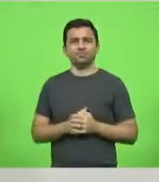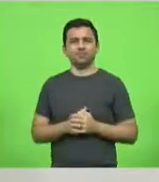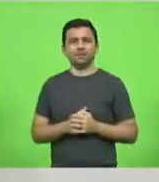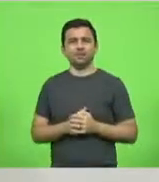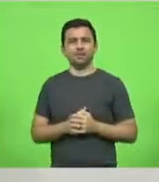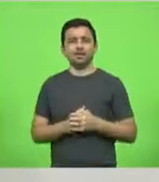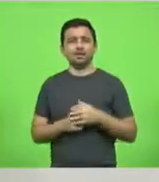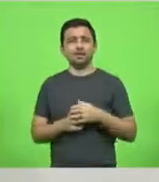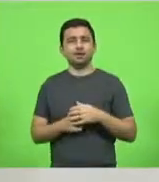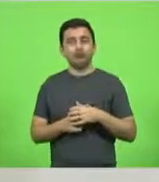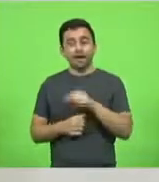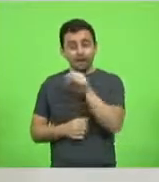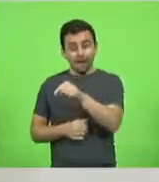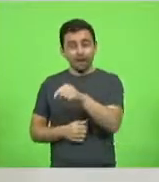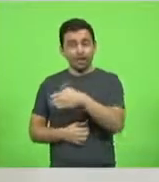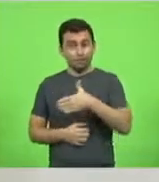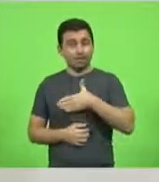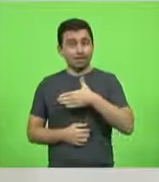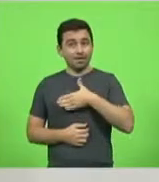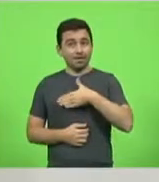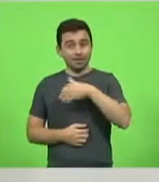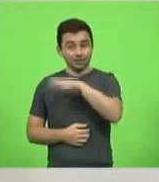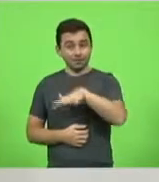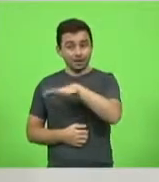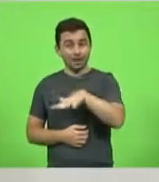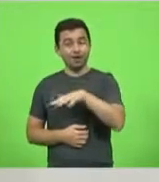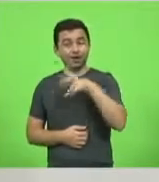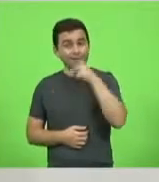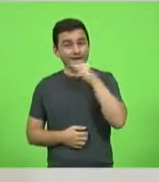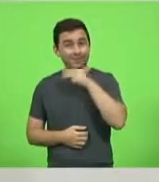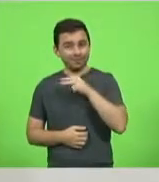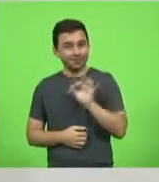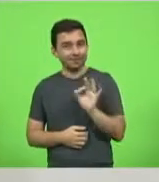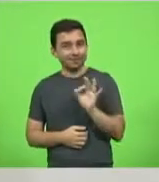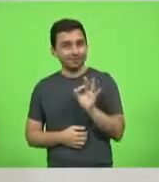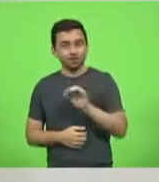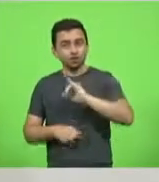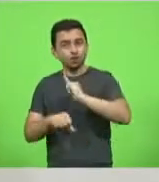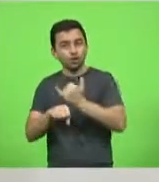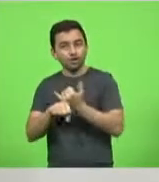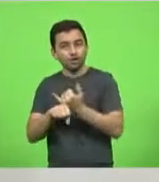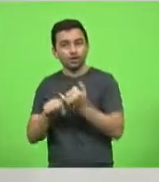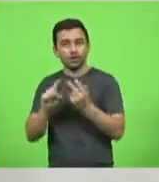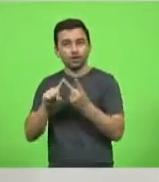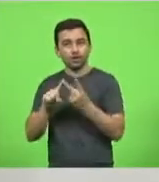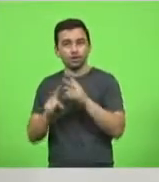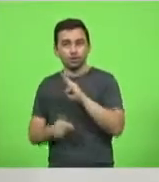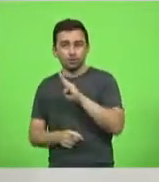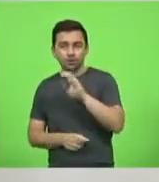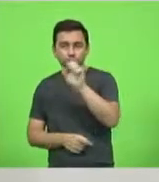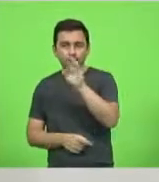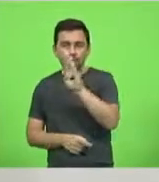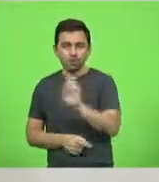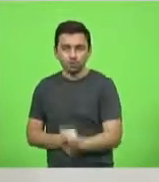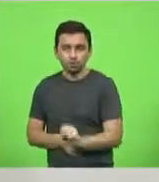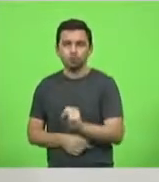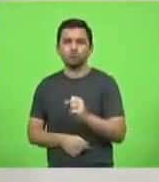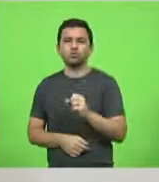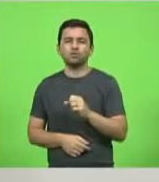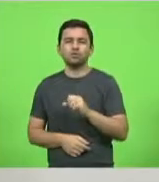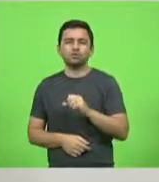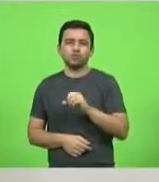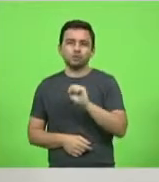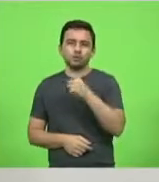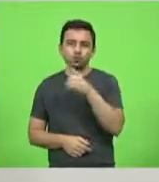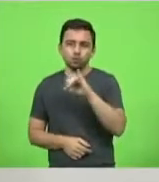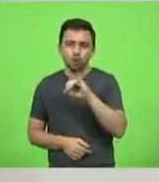Coincidentemente, a quinta é a nossa região, deputado Kennedy Nunes. Está lá, Joinville, Balneário Barra do Sul, São João Tapiriu, Barra